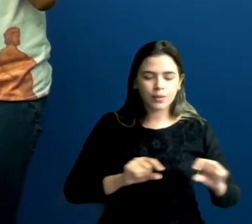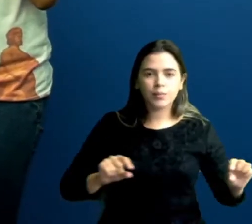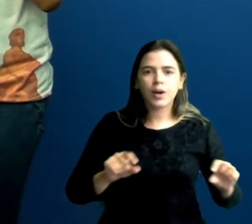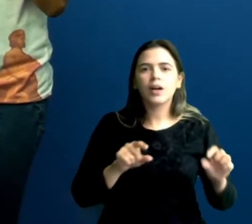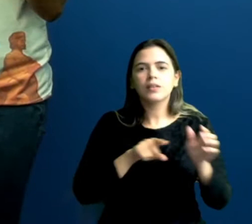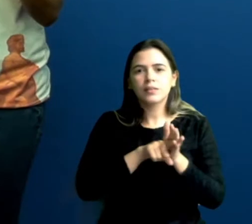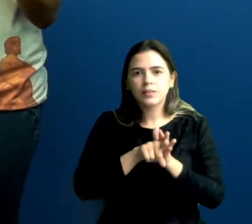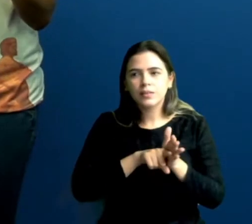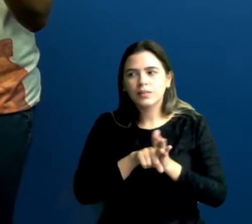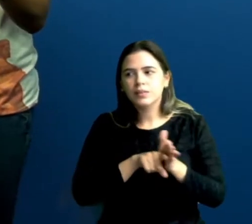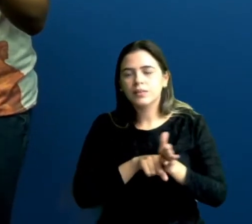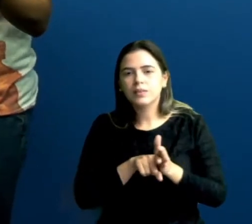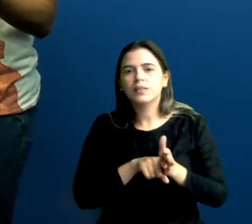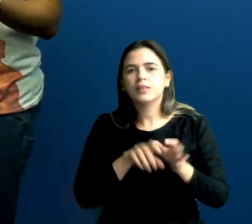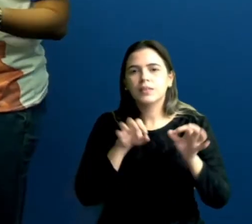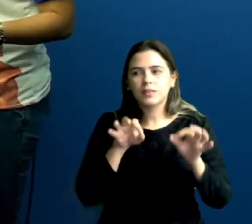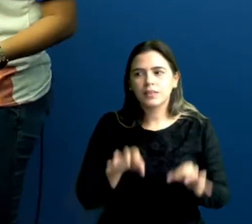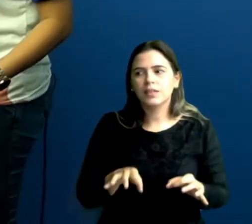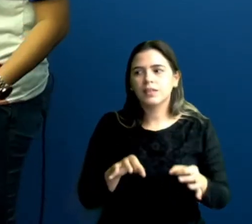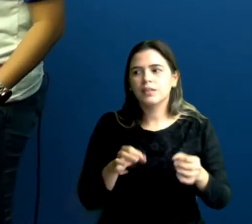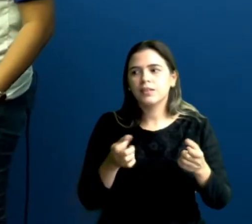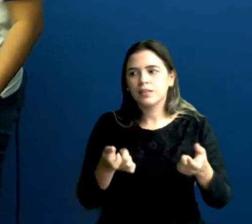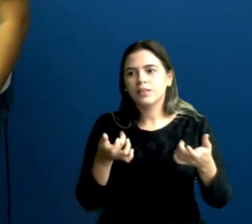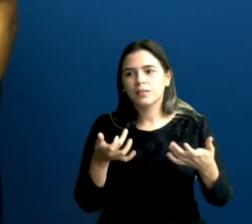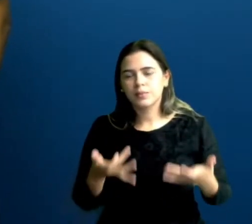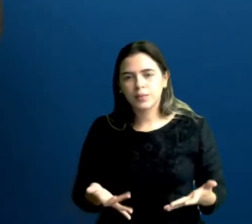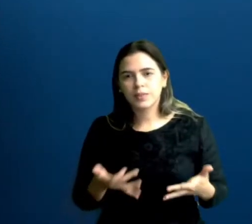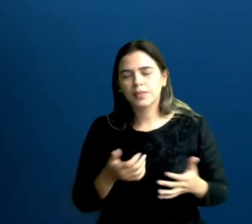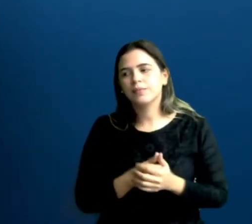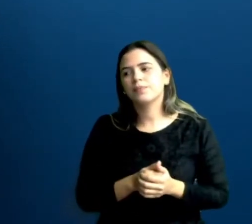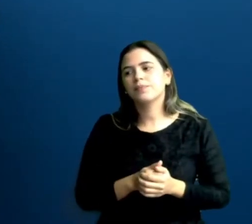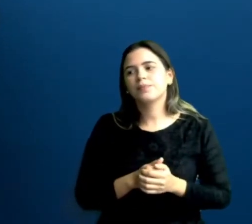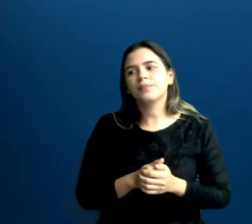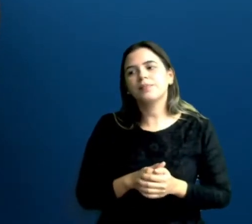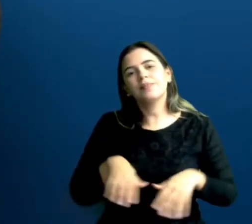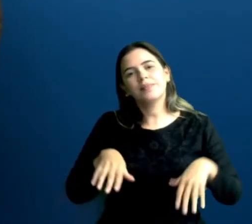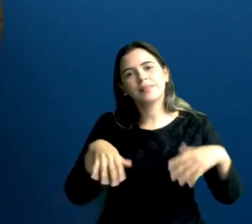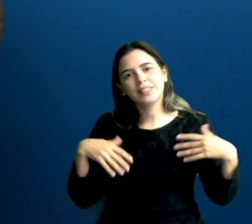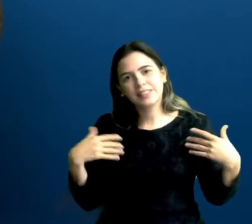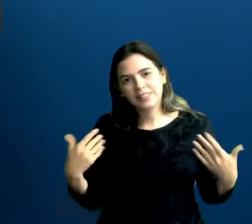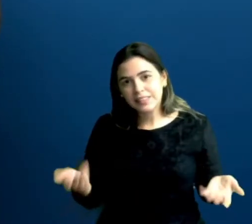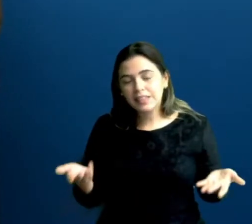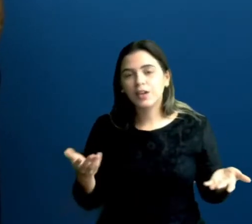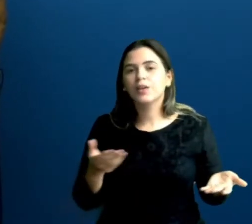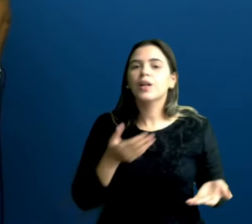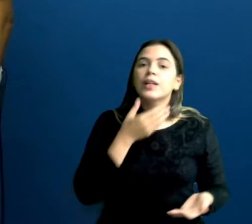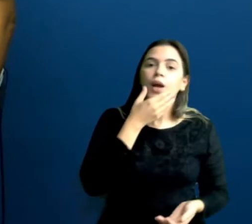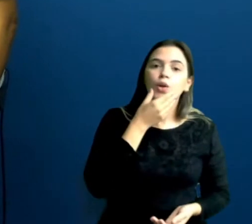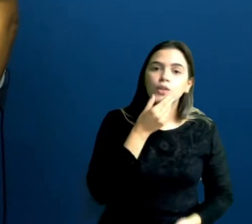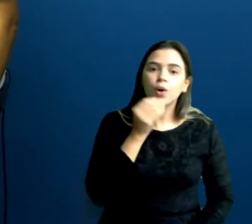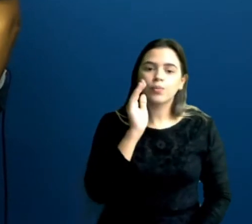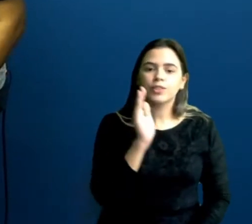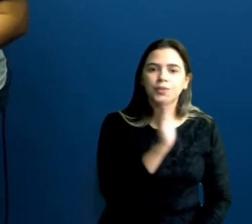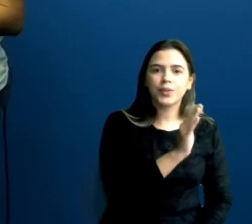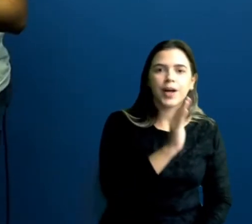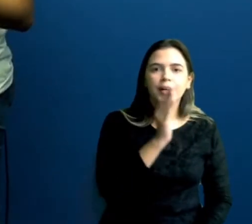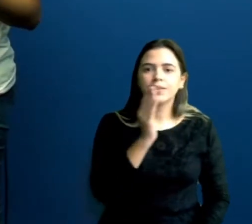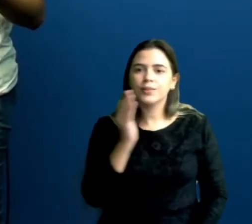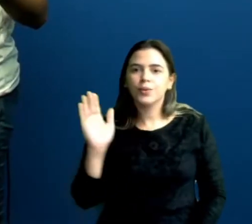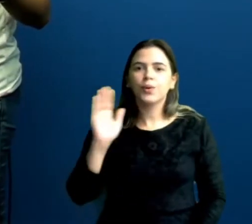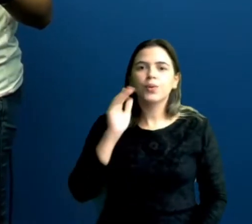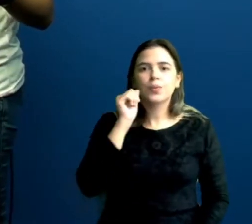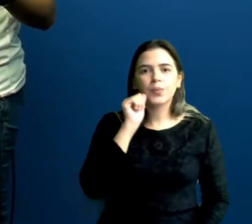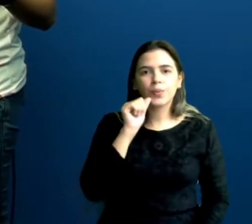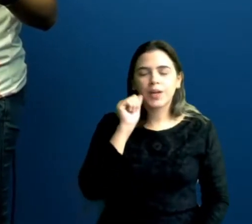identificando do que está falando, né? Então, nós temos homens de um lado e mulheres do outro. E o